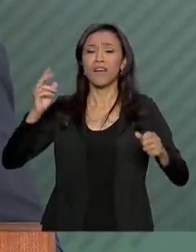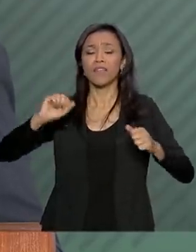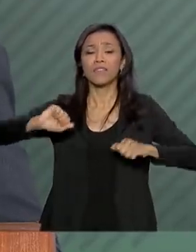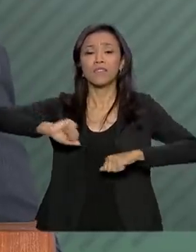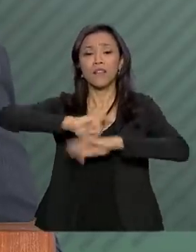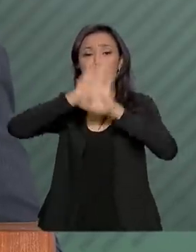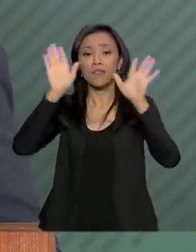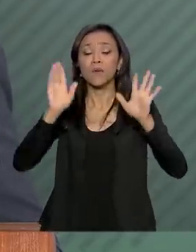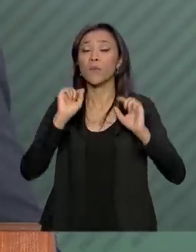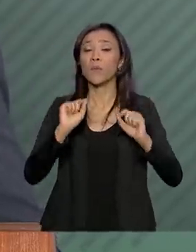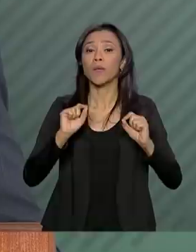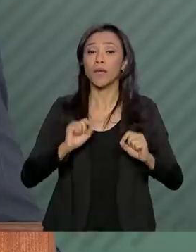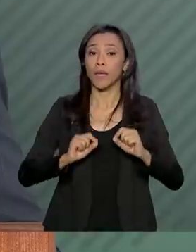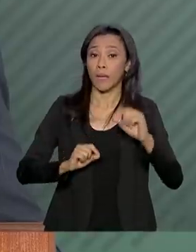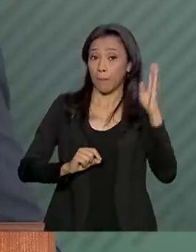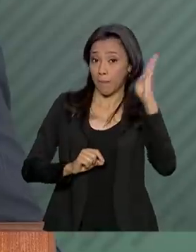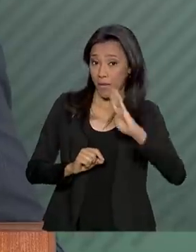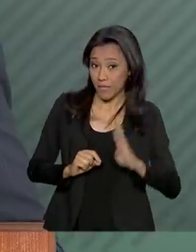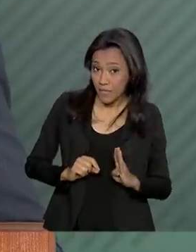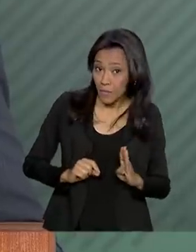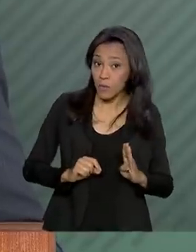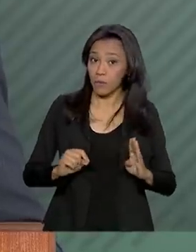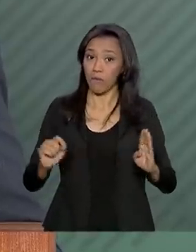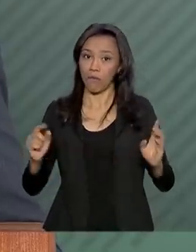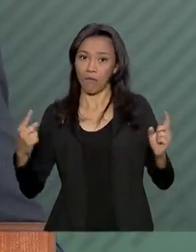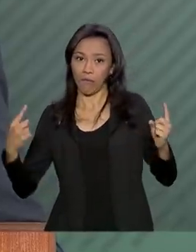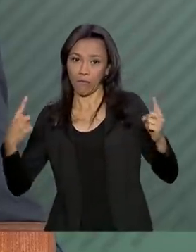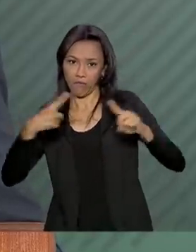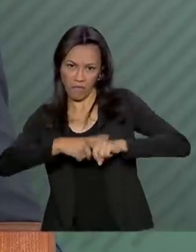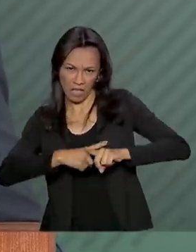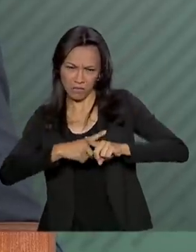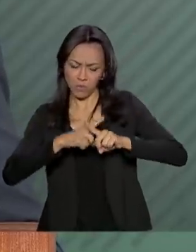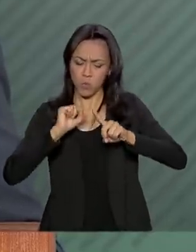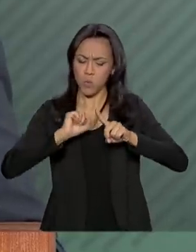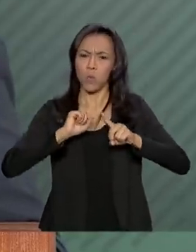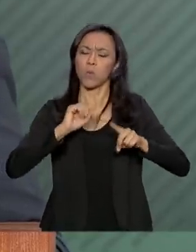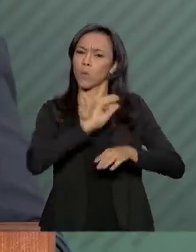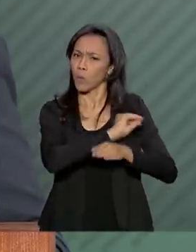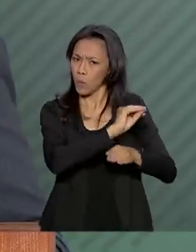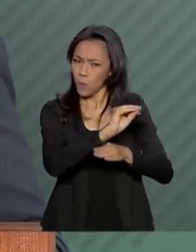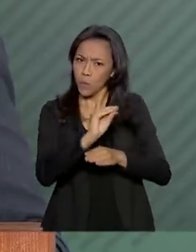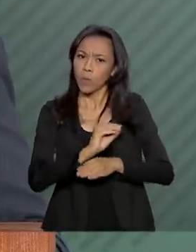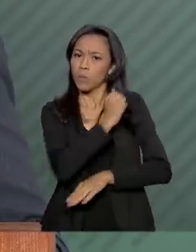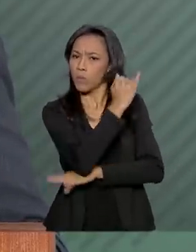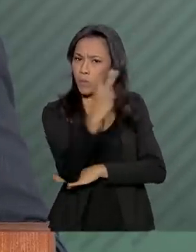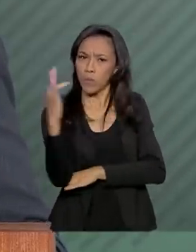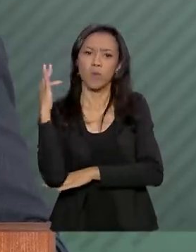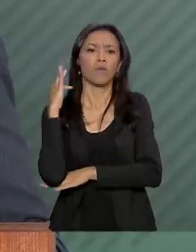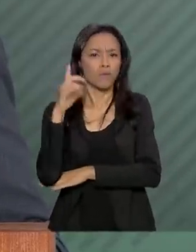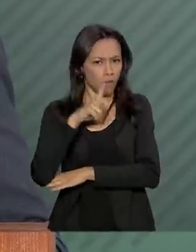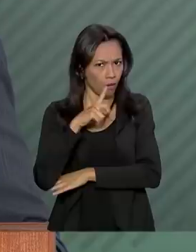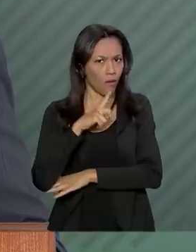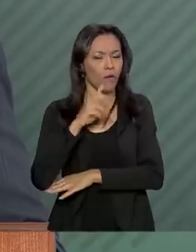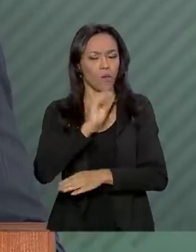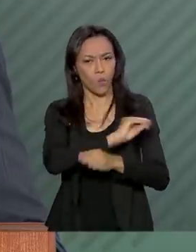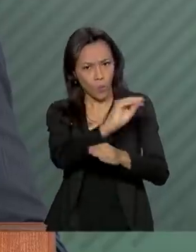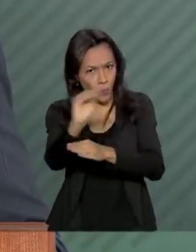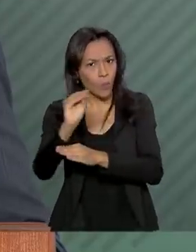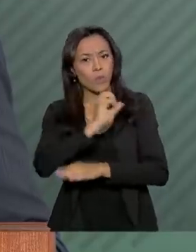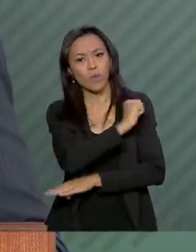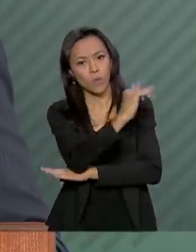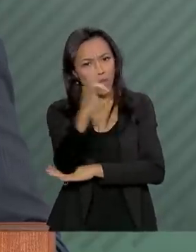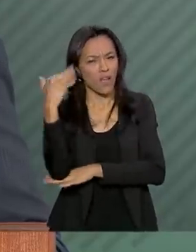Brasil versus meio ambiente. O quanto o país defende o meio ambiente, vem fazendo, não de agora, dia há muito,